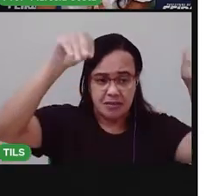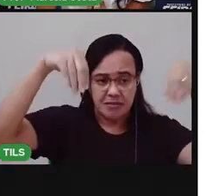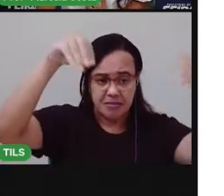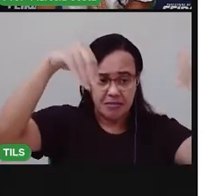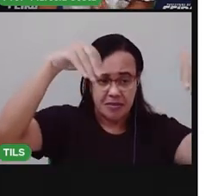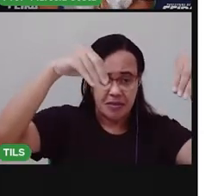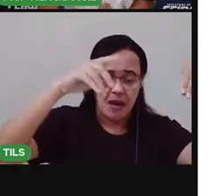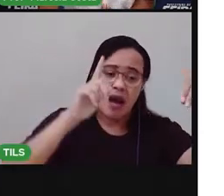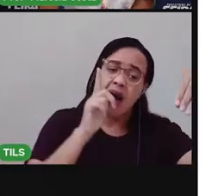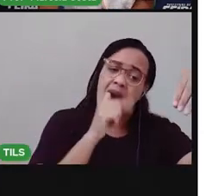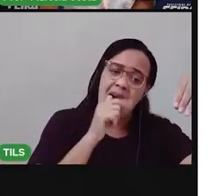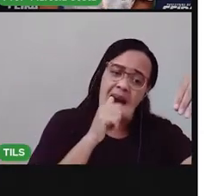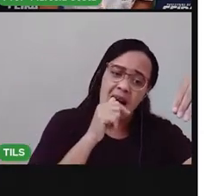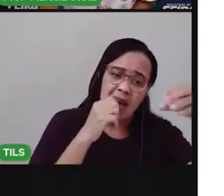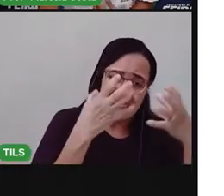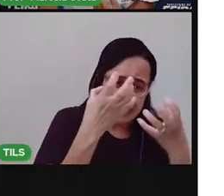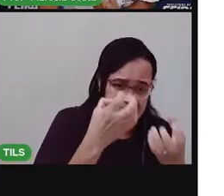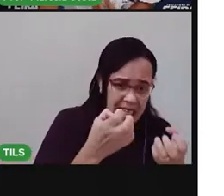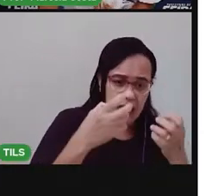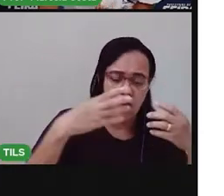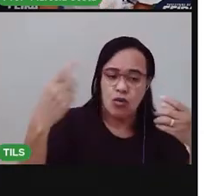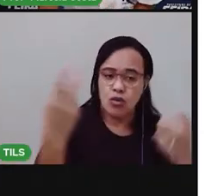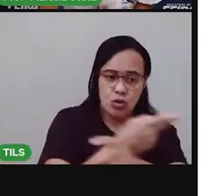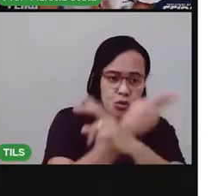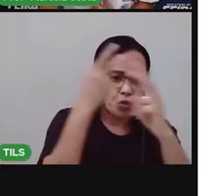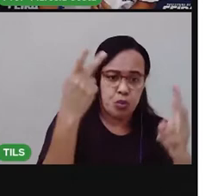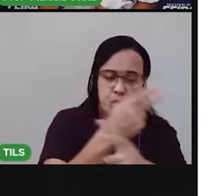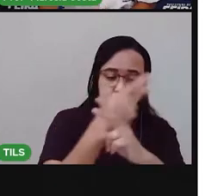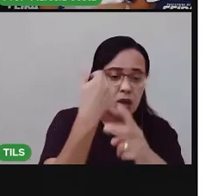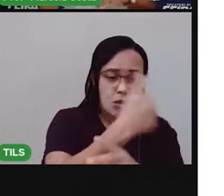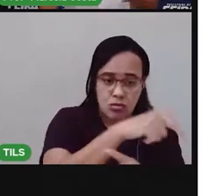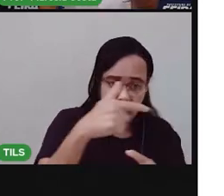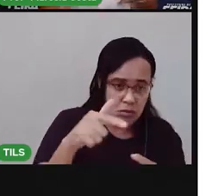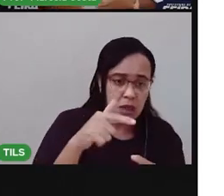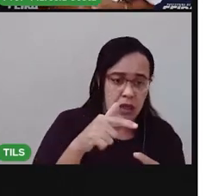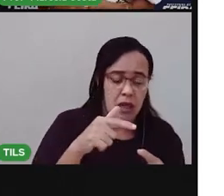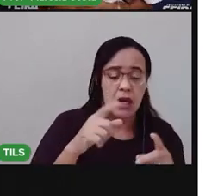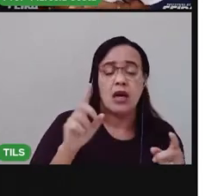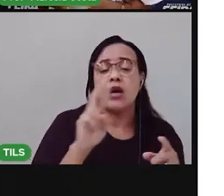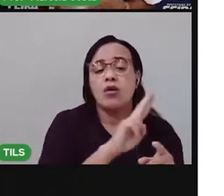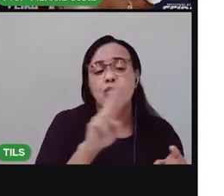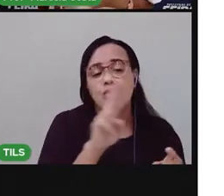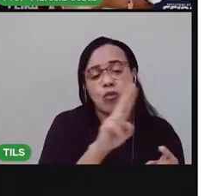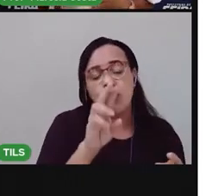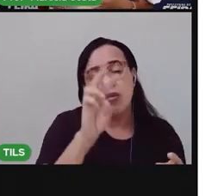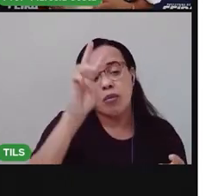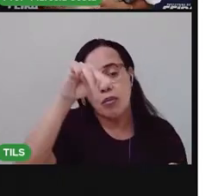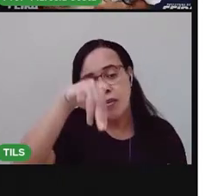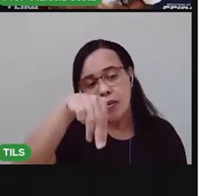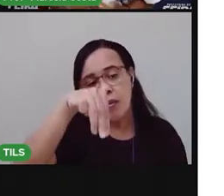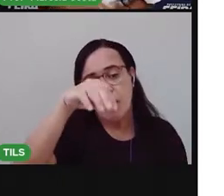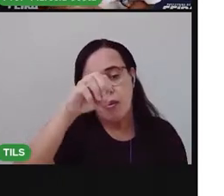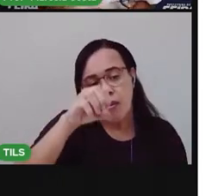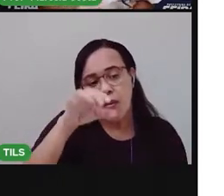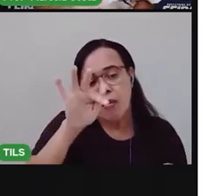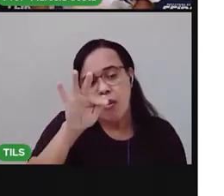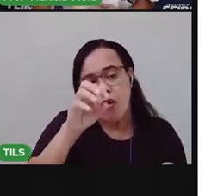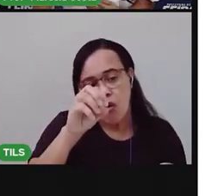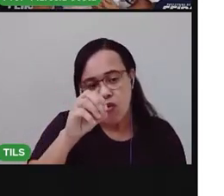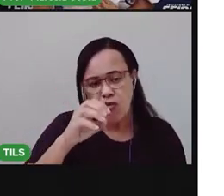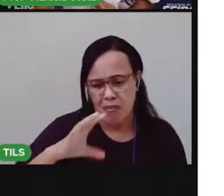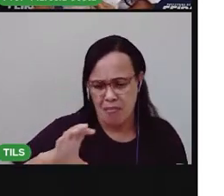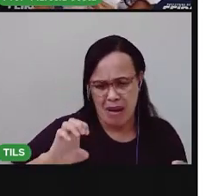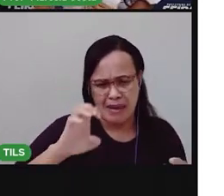lavada isso aqui chama mofo que é um acúmulo de fundos